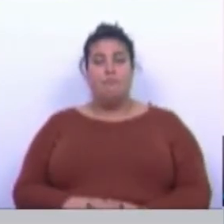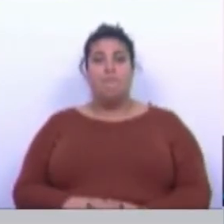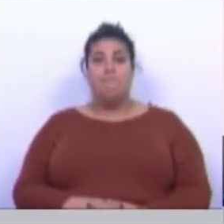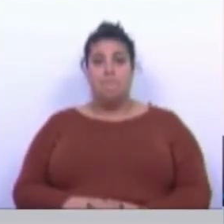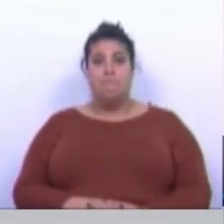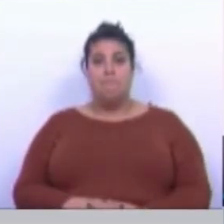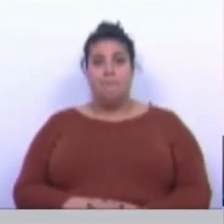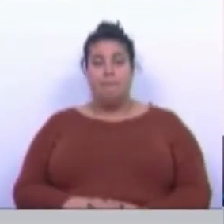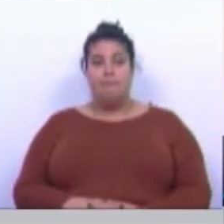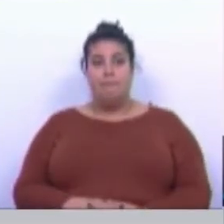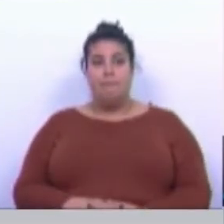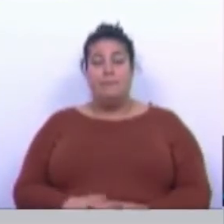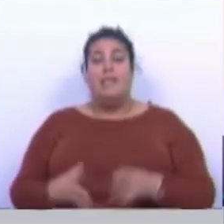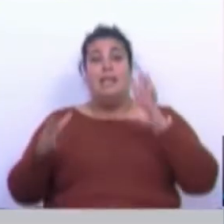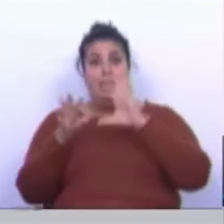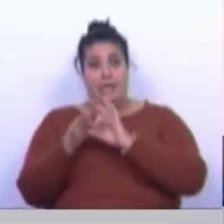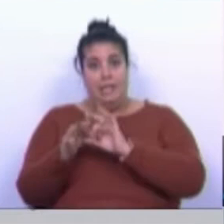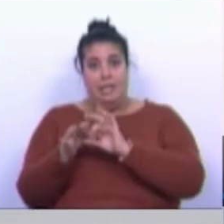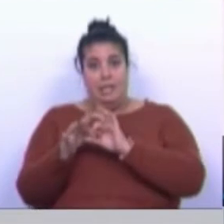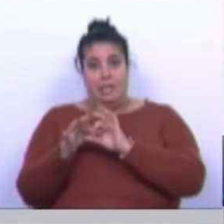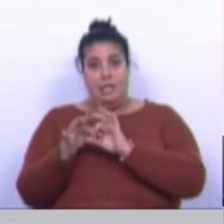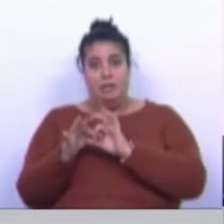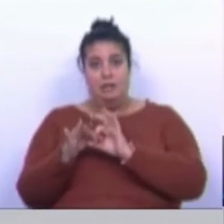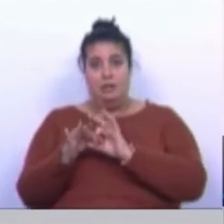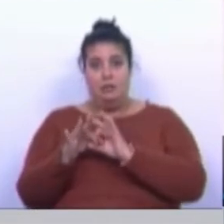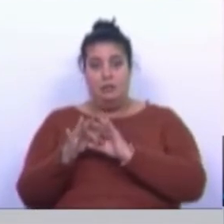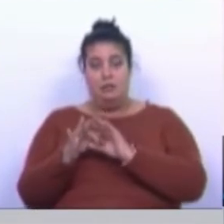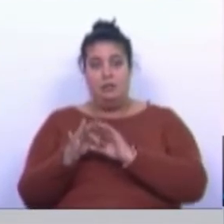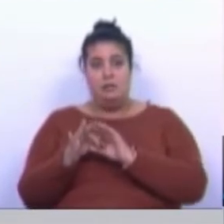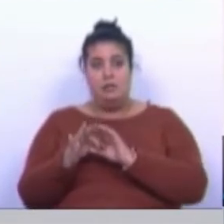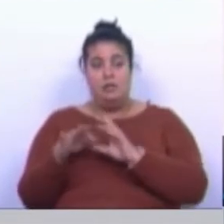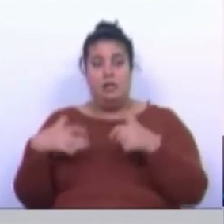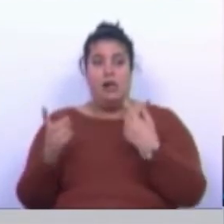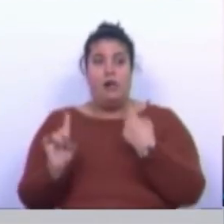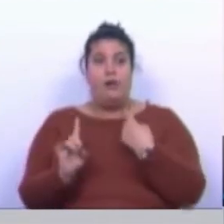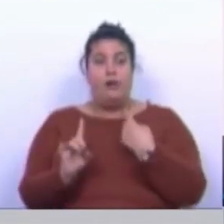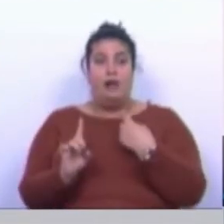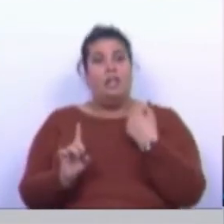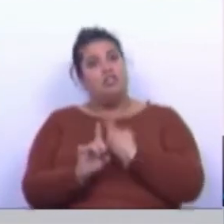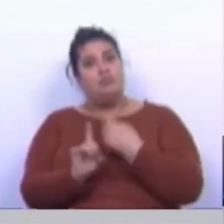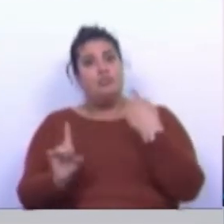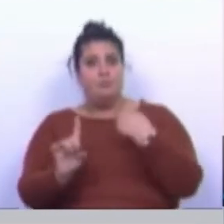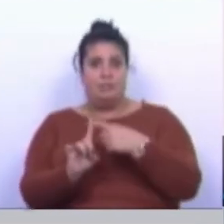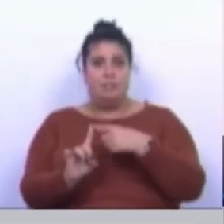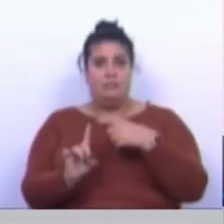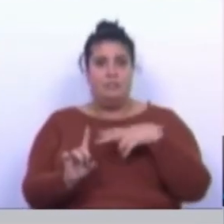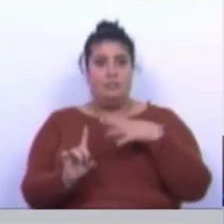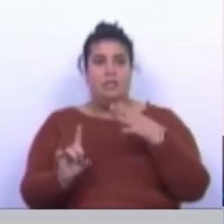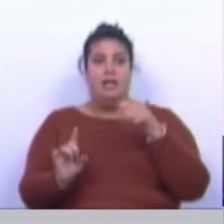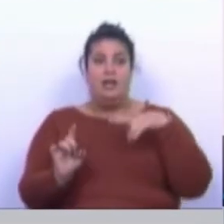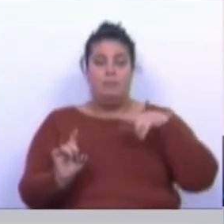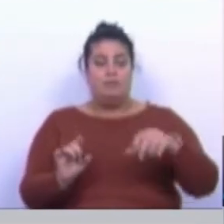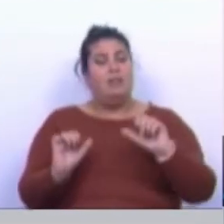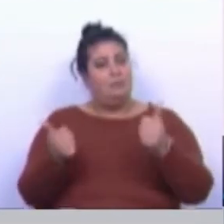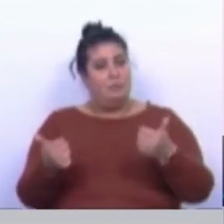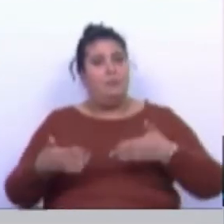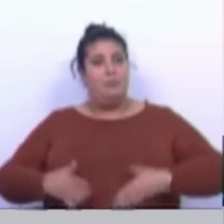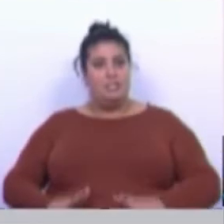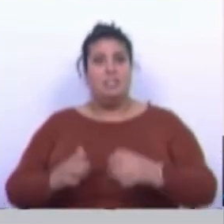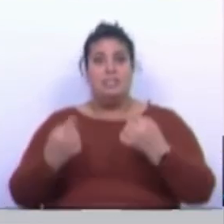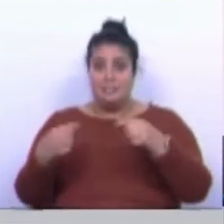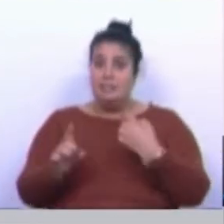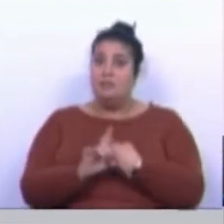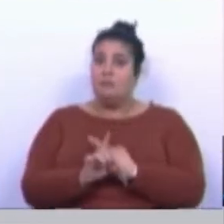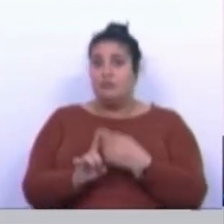Relativamente, portanto, aos níveis positivos do nosso SNS, Portugal é um bom lugar para se nascer, temos boas